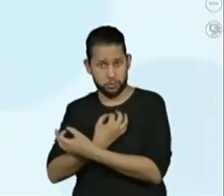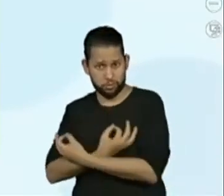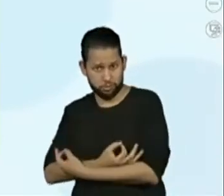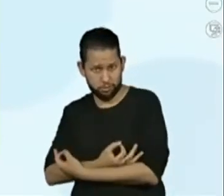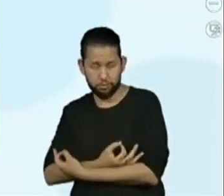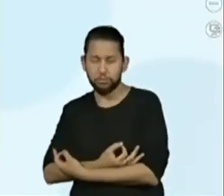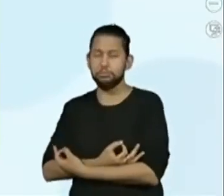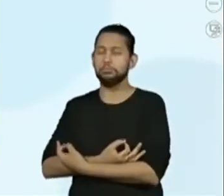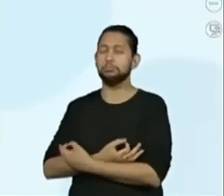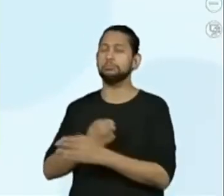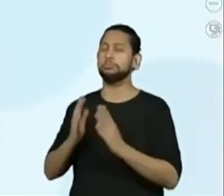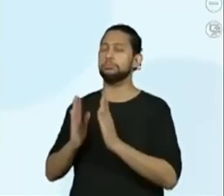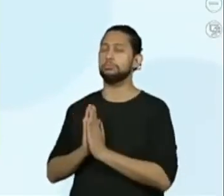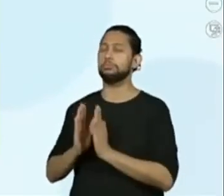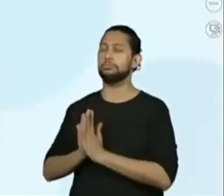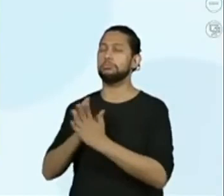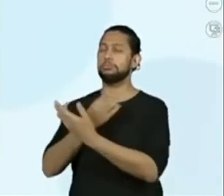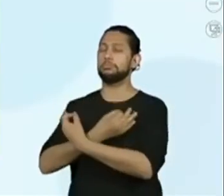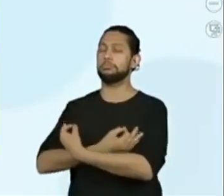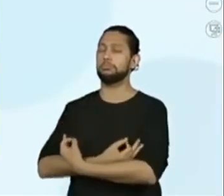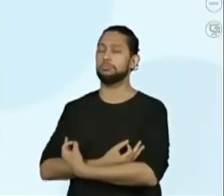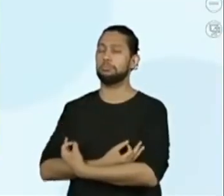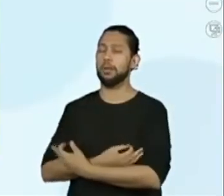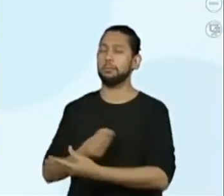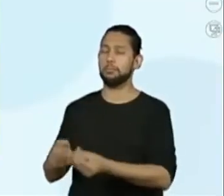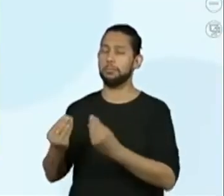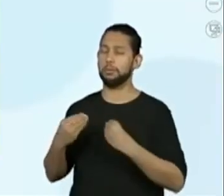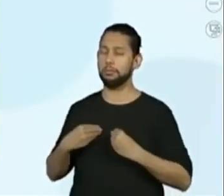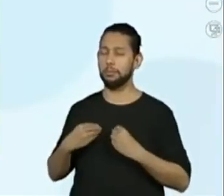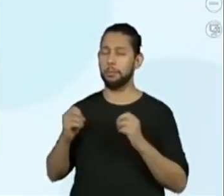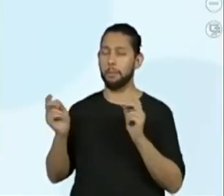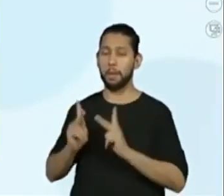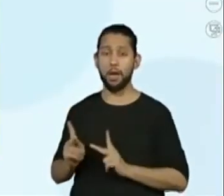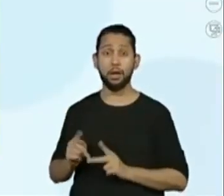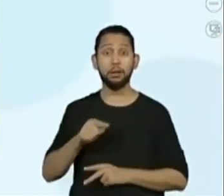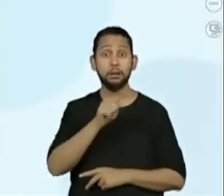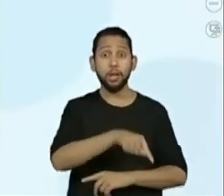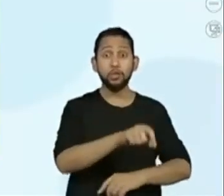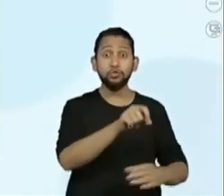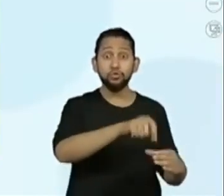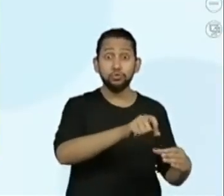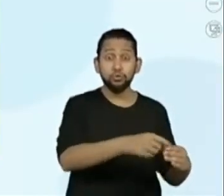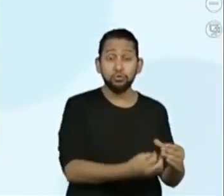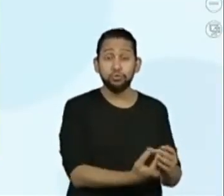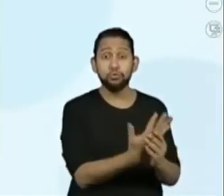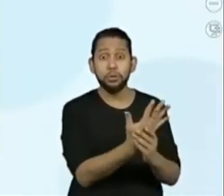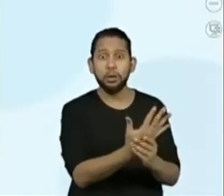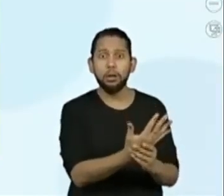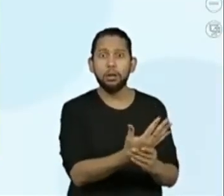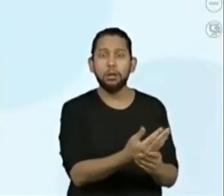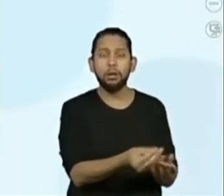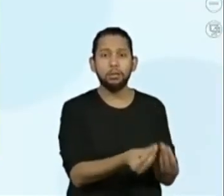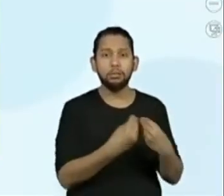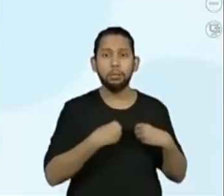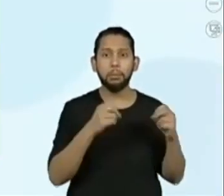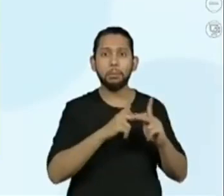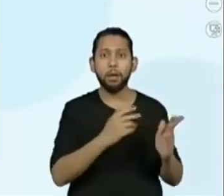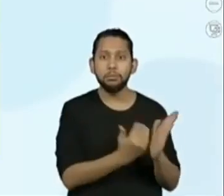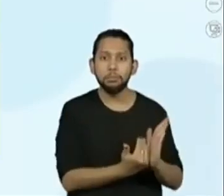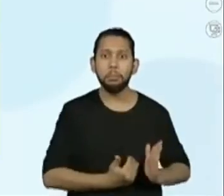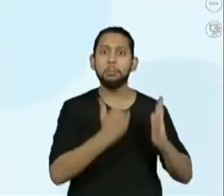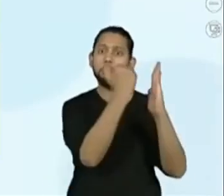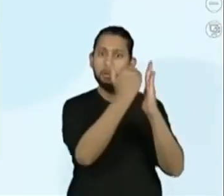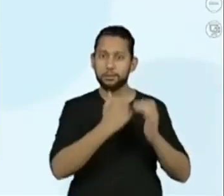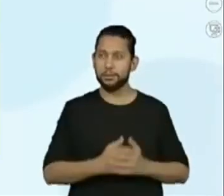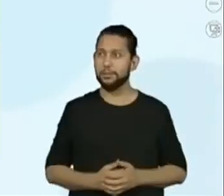será que lembra qual era o olho dessa notícia? Professora Joyce, enquanto eles vão respondendo no chat, tem